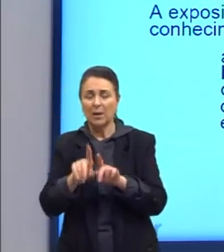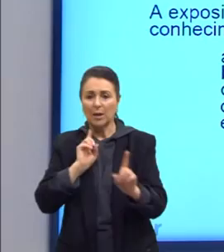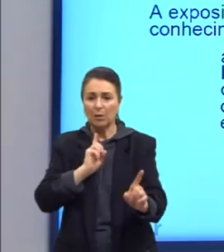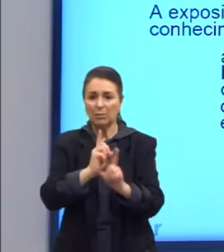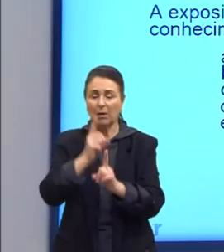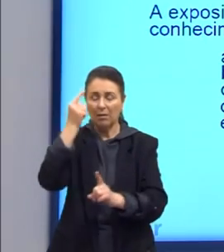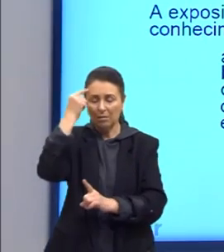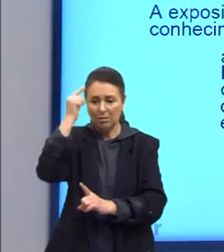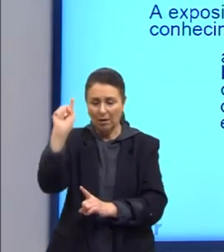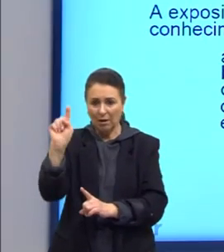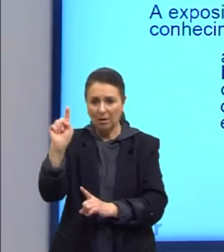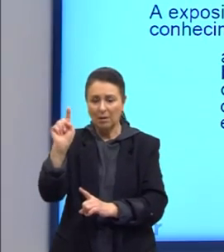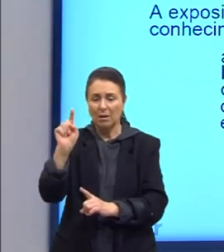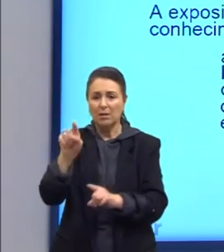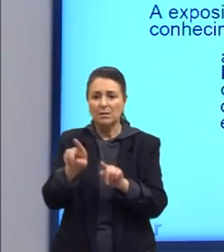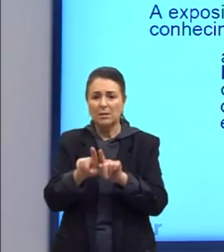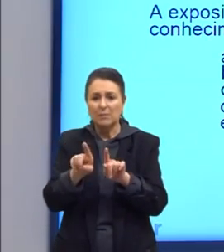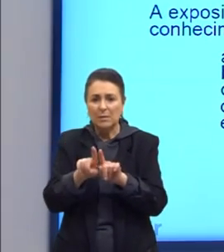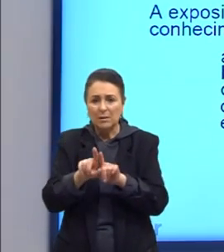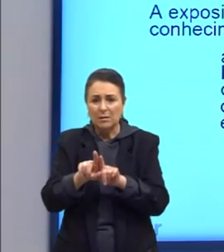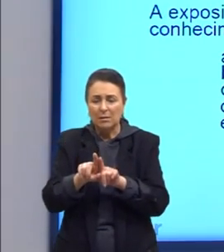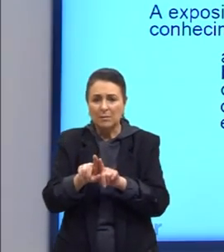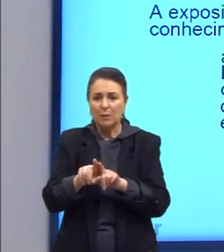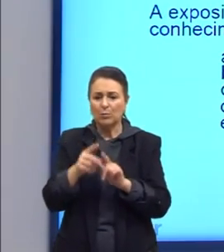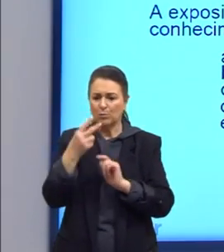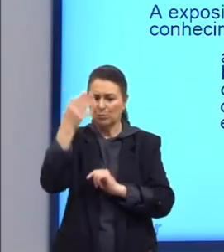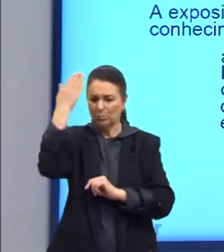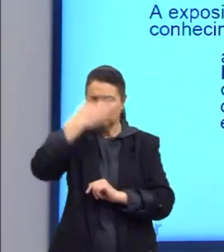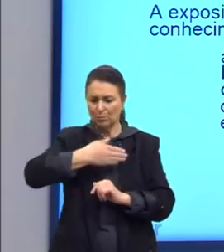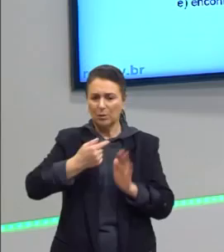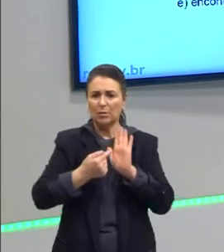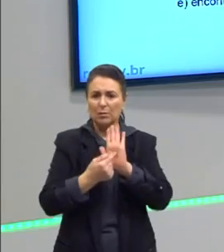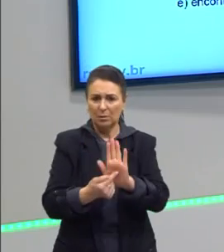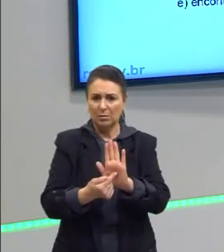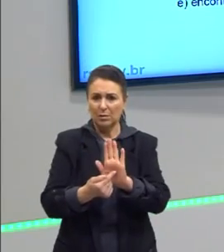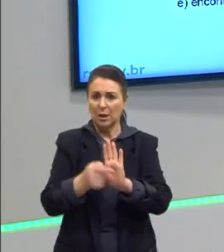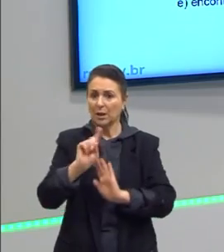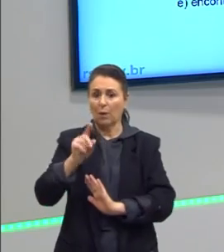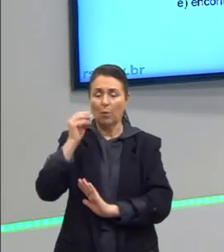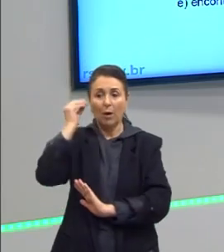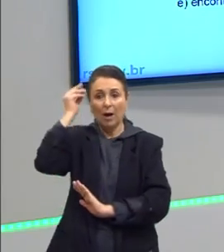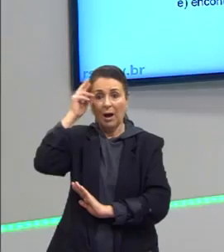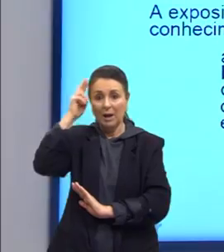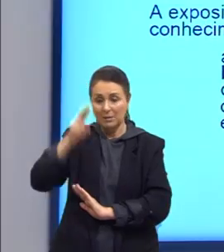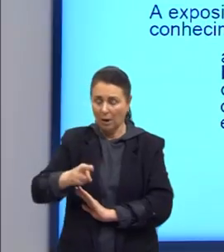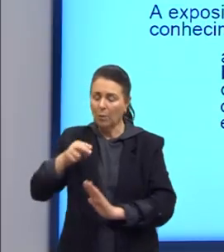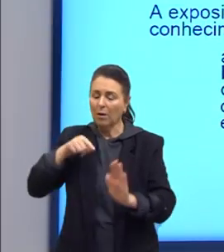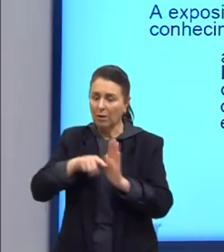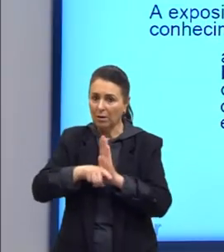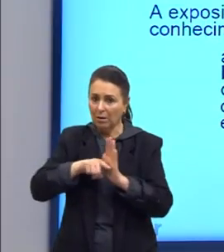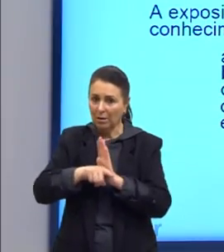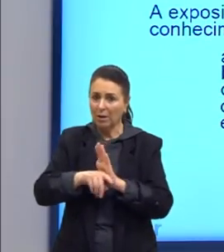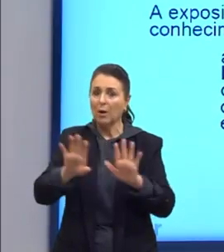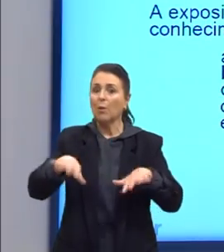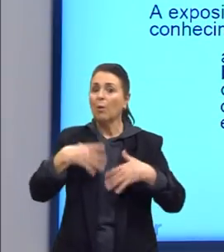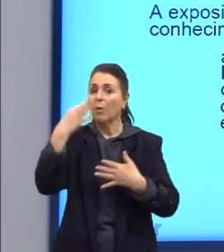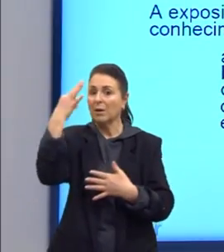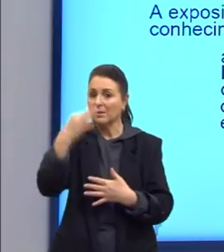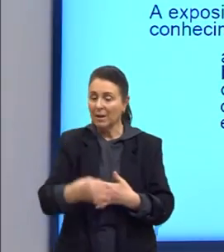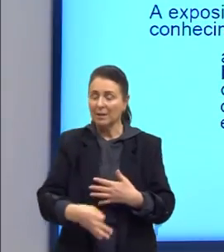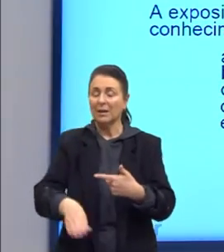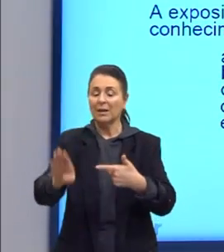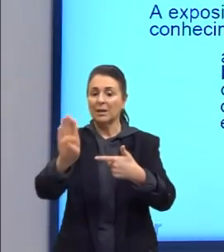e pensamentos evidentes que dispensam ser questionados. Não. A razão é questionamento. Então, a alternativa correta é a letra B.